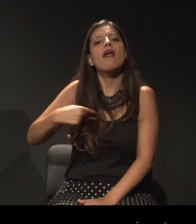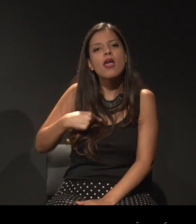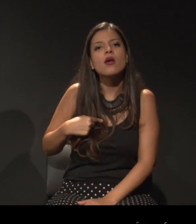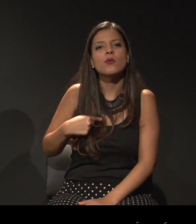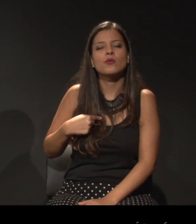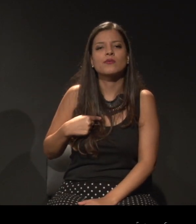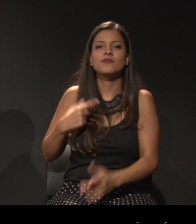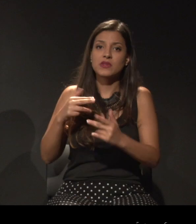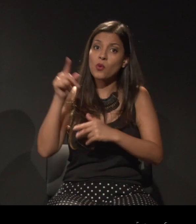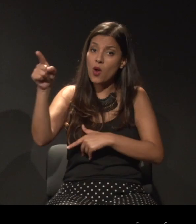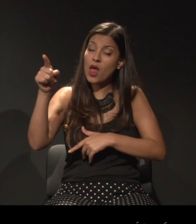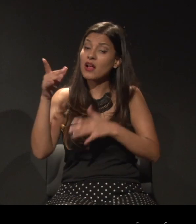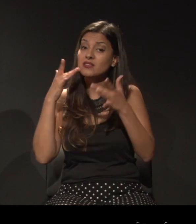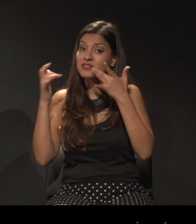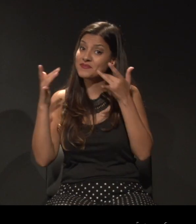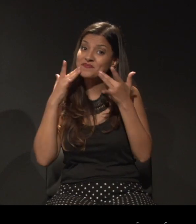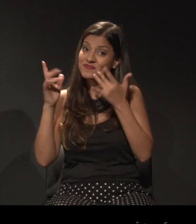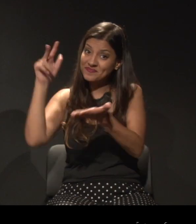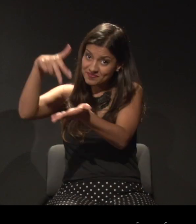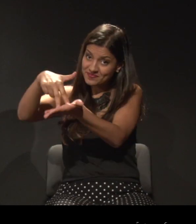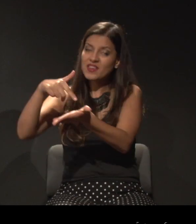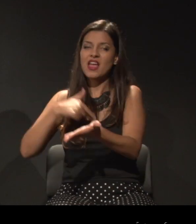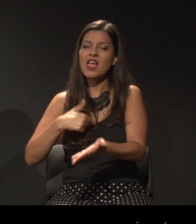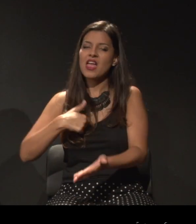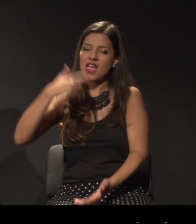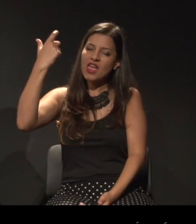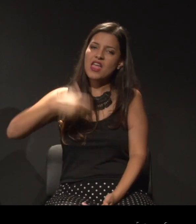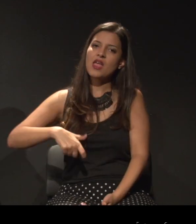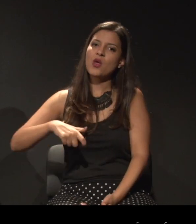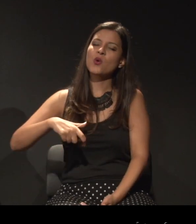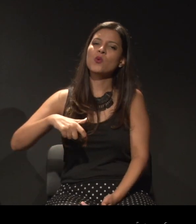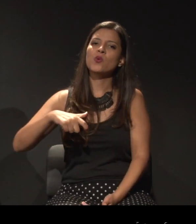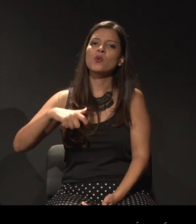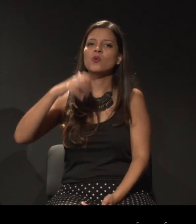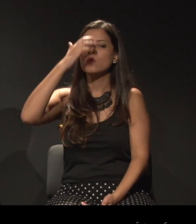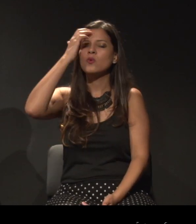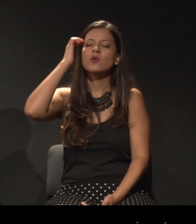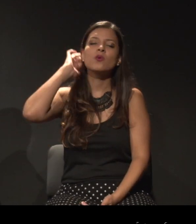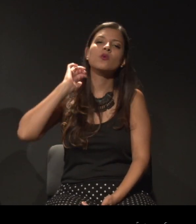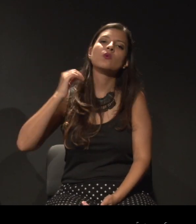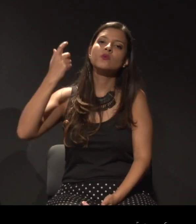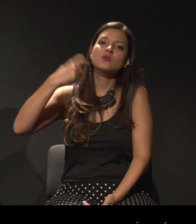O sujeito sou eu na cena. Então, como a sociedade tenta